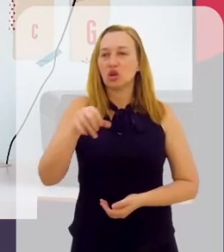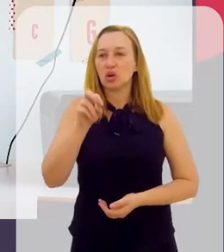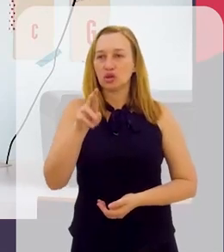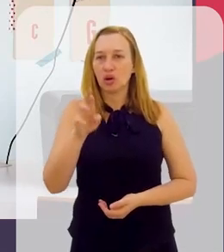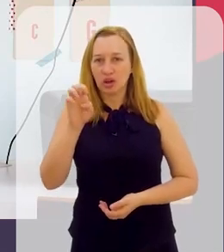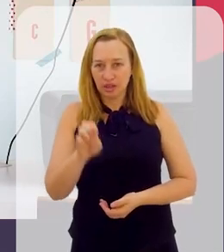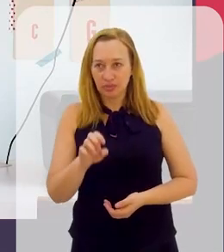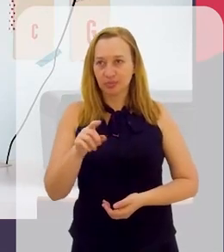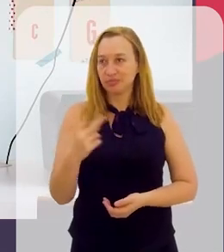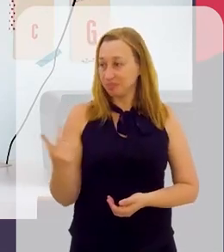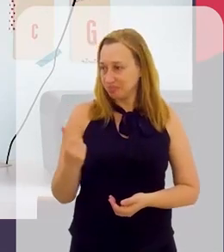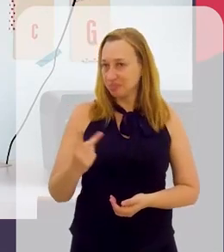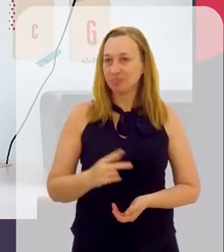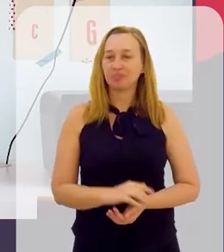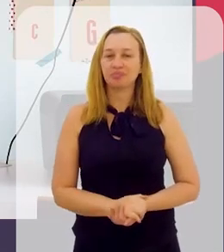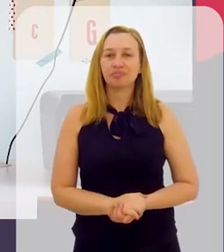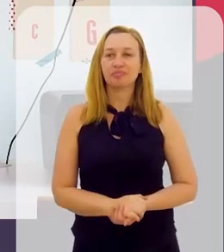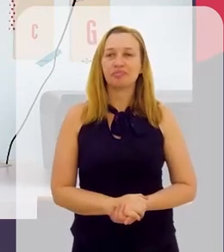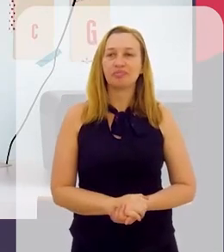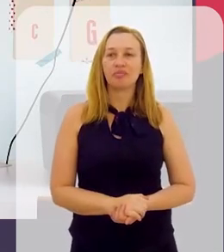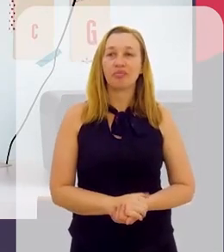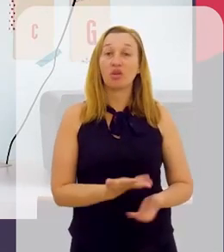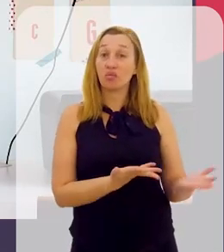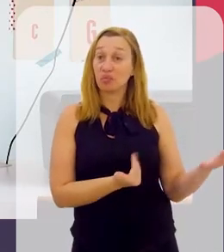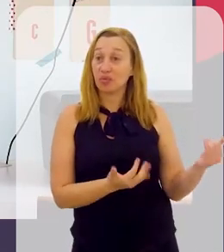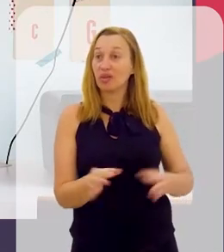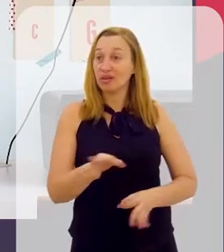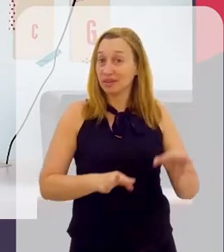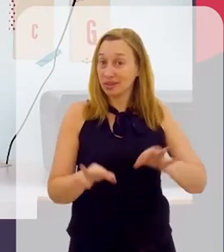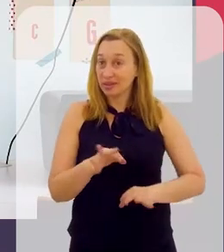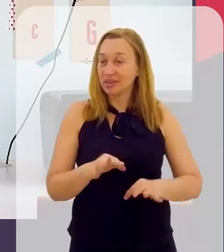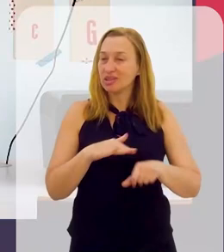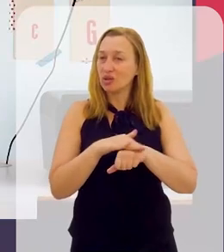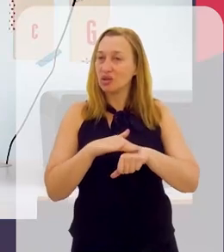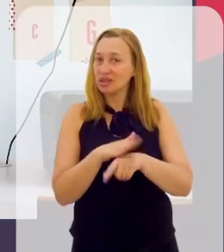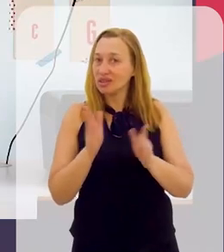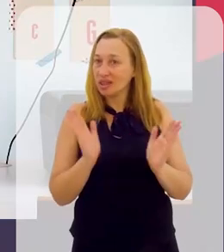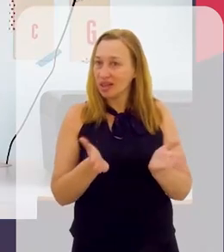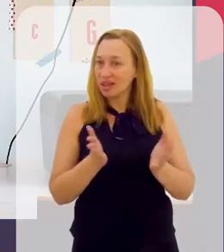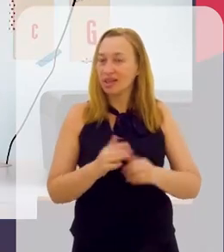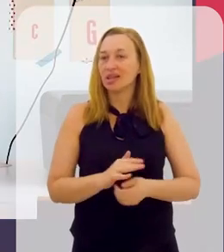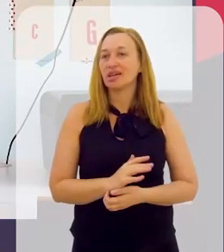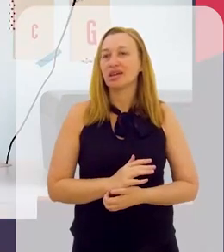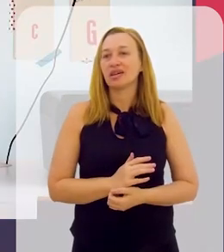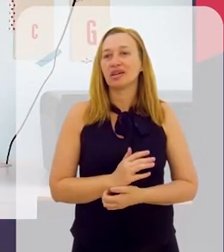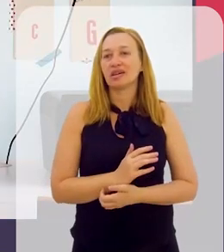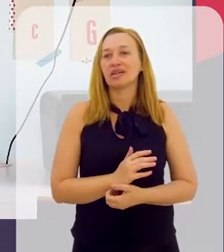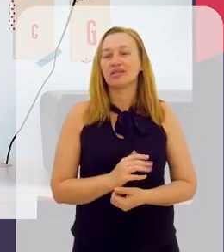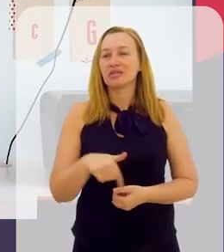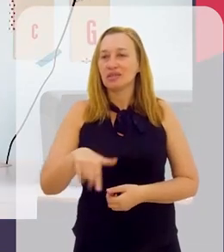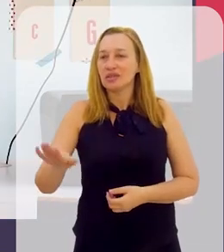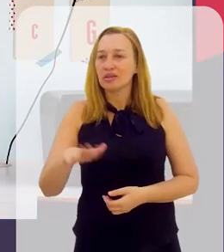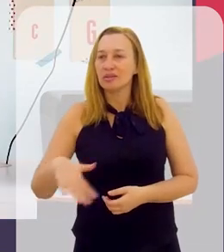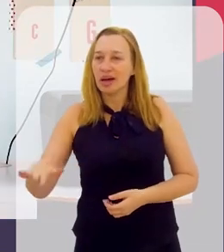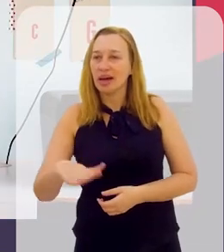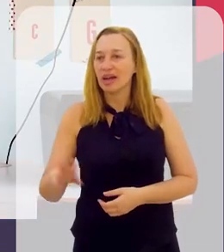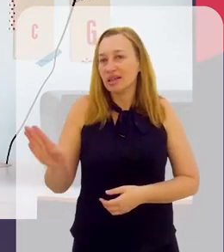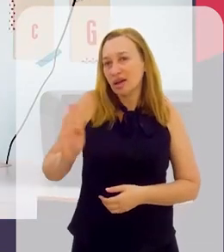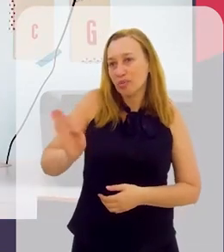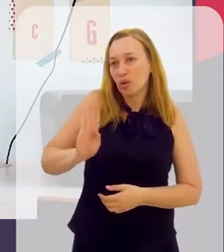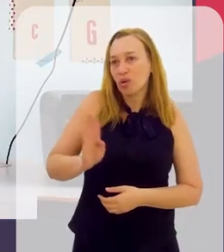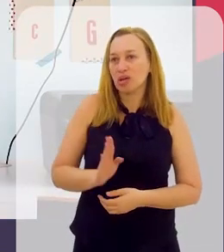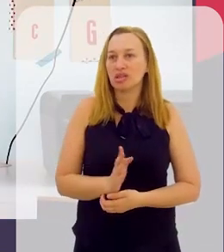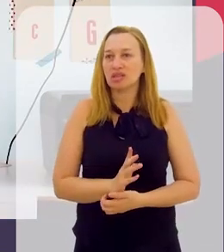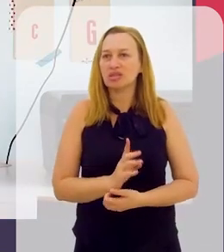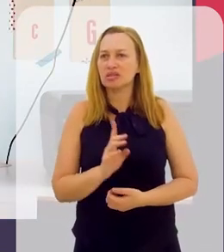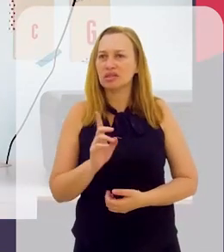Professor Jorge. Os dois jovens talentos que a gente está conversando aqui. Eles foram para a área